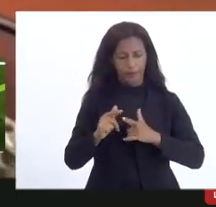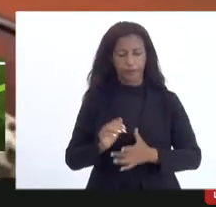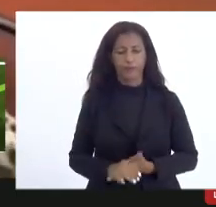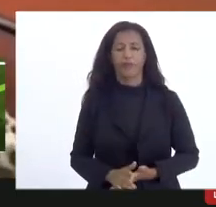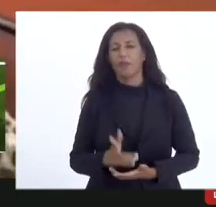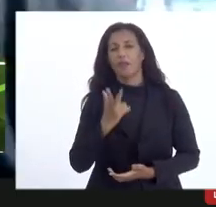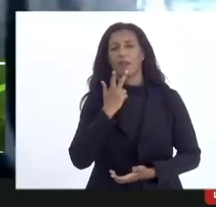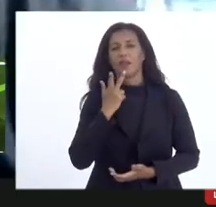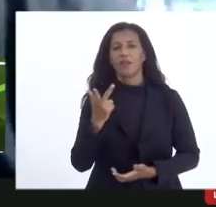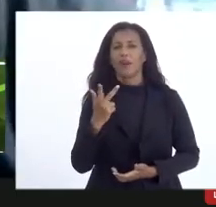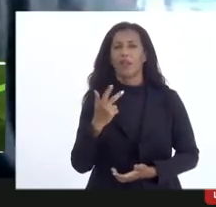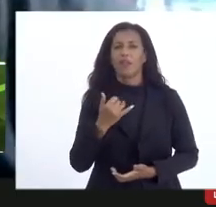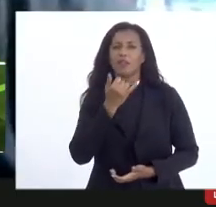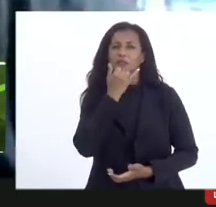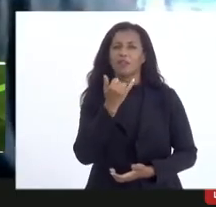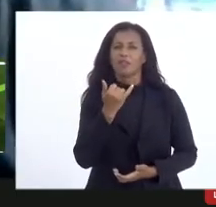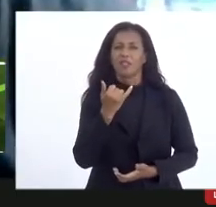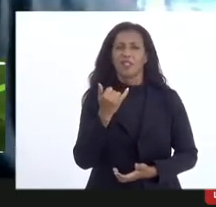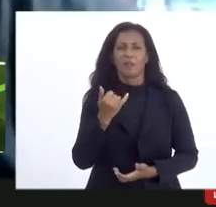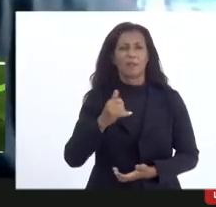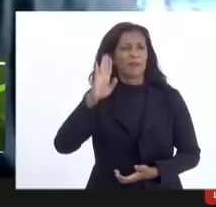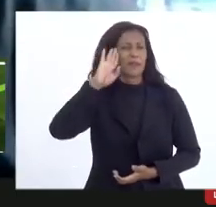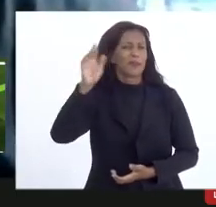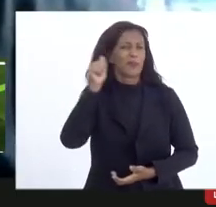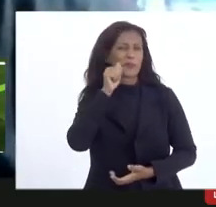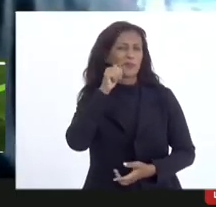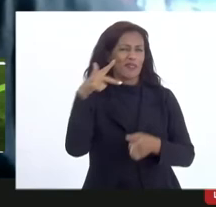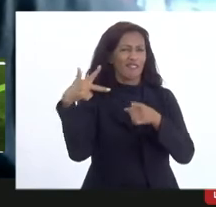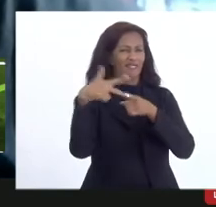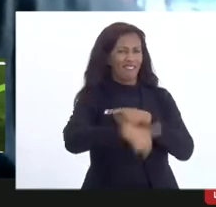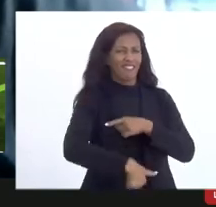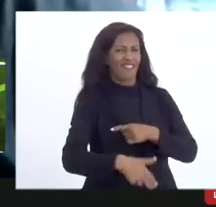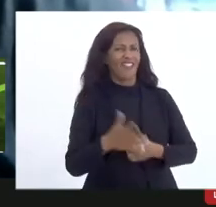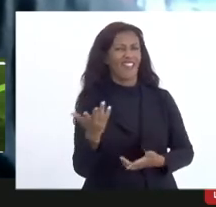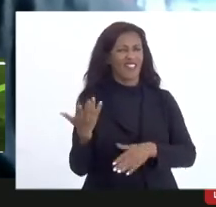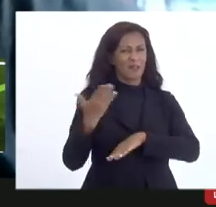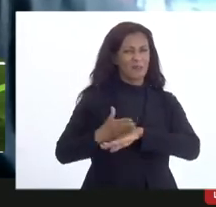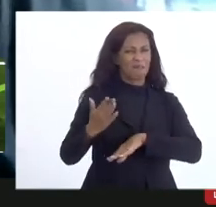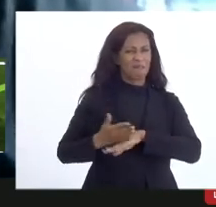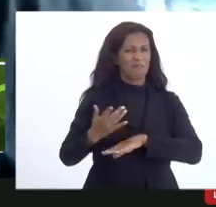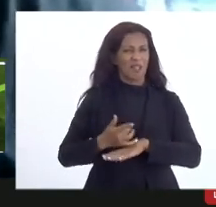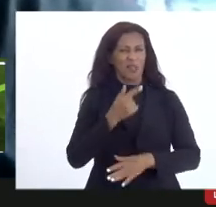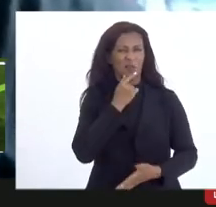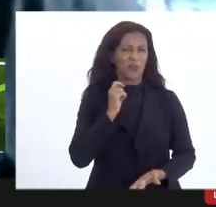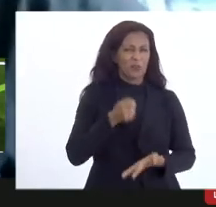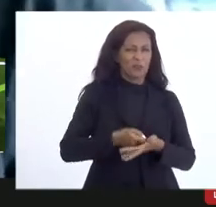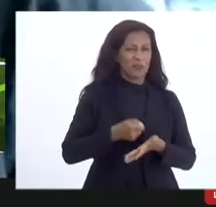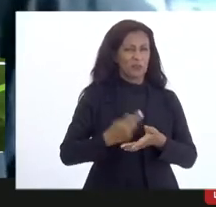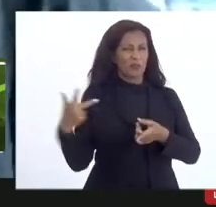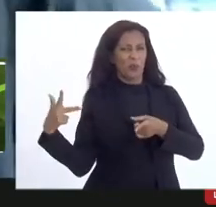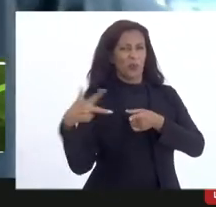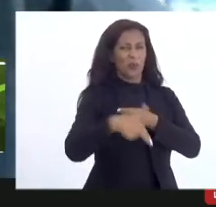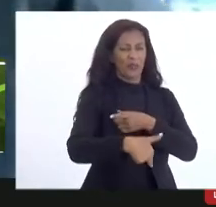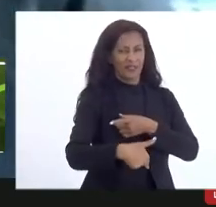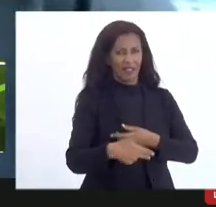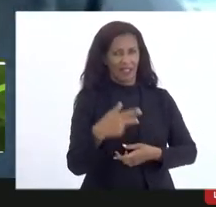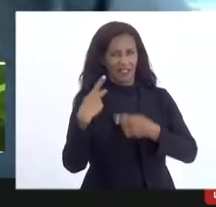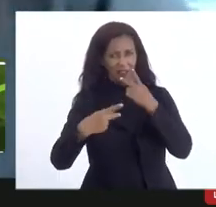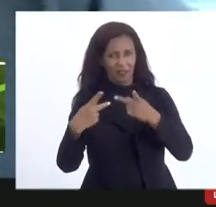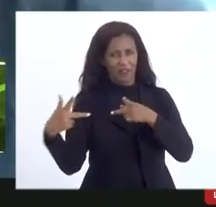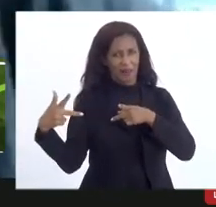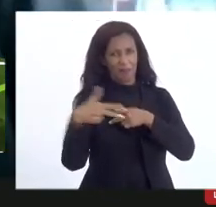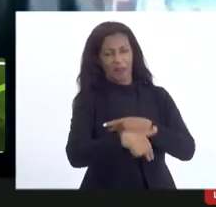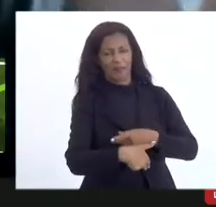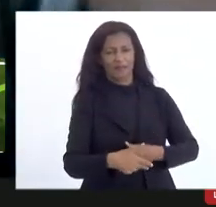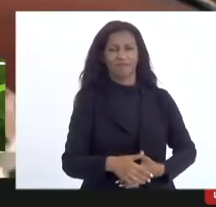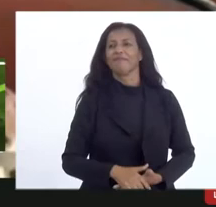deve interromper ninguém muito menos as mulheres muitas vezes é uma prática machista de cortar a fala